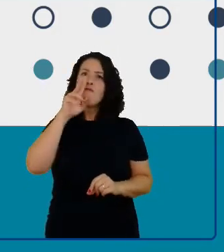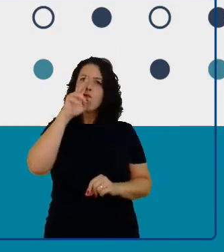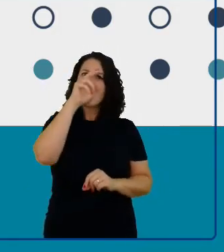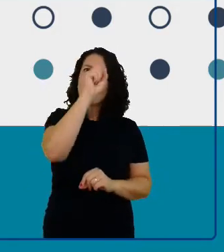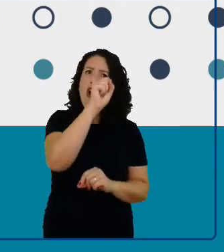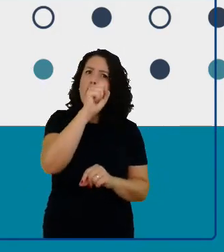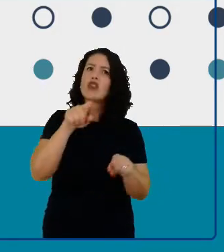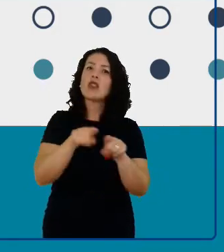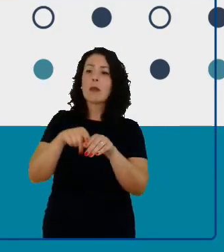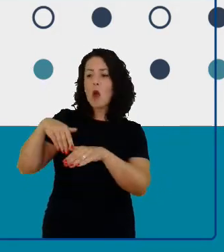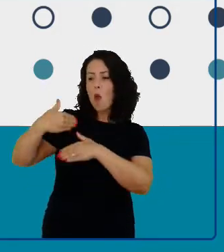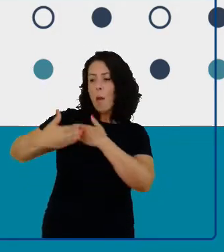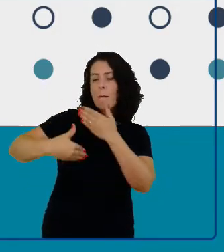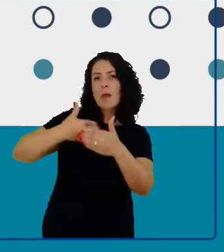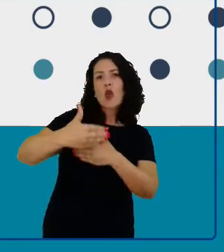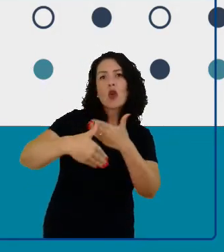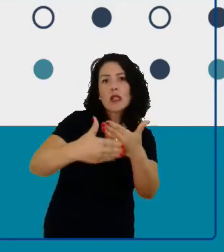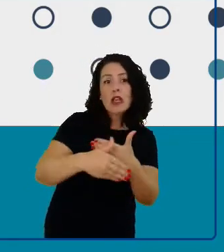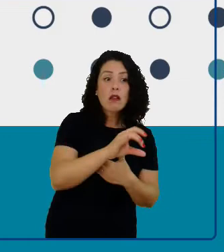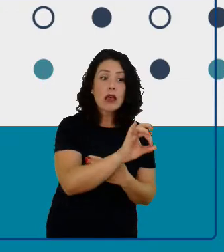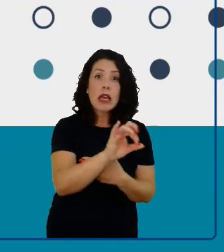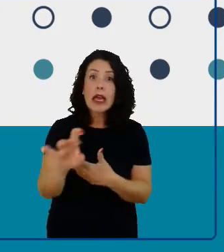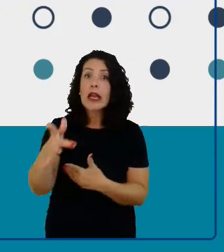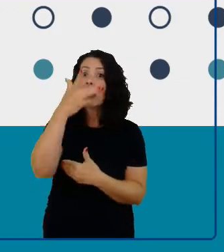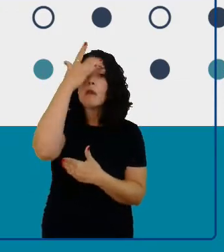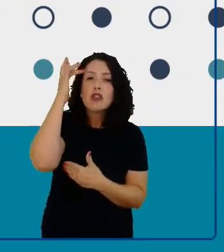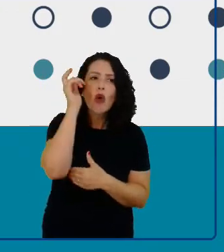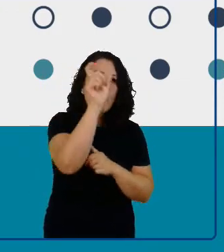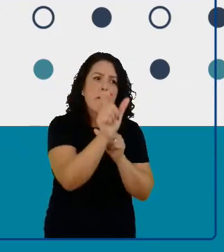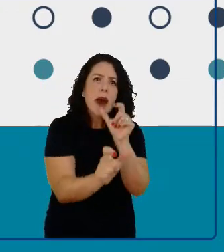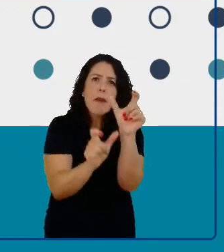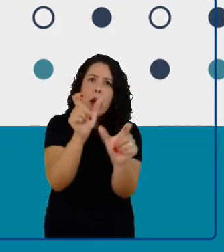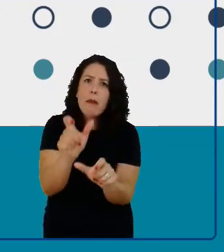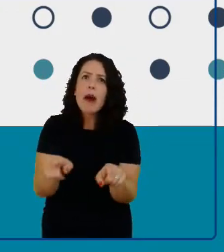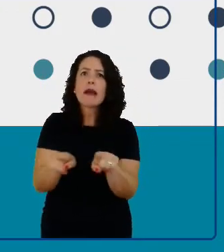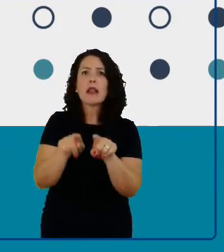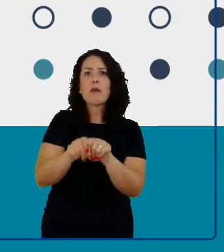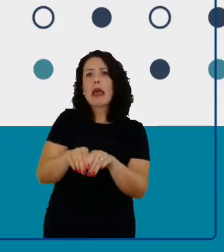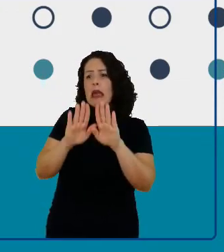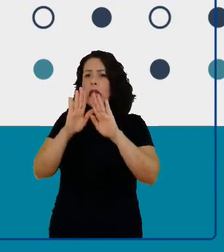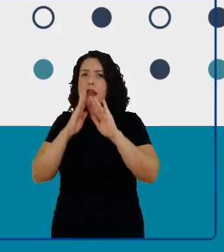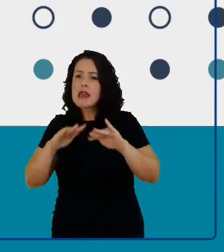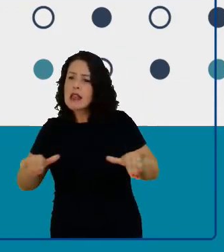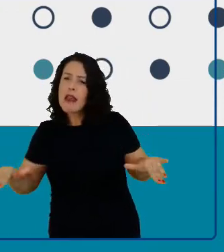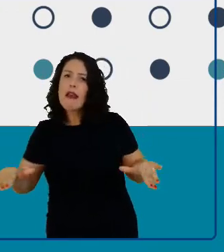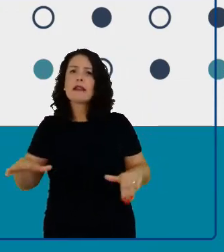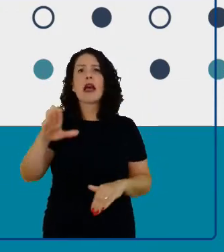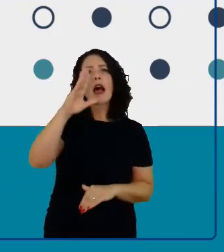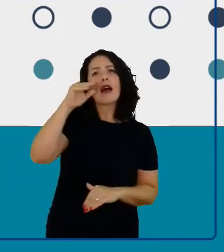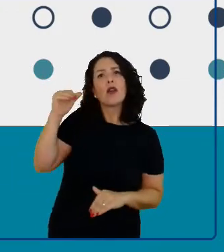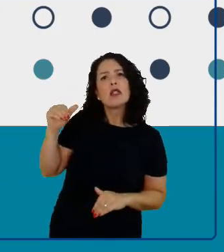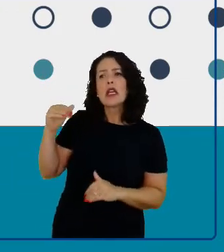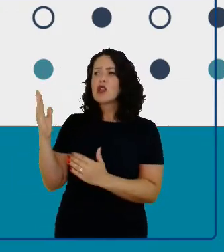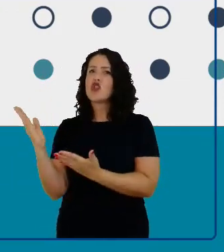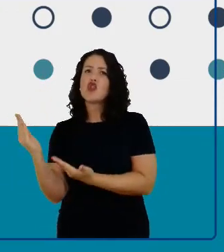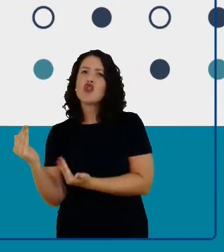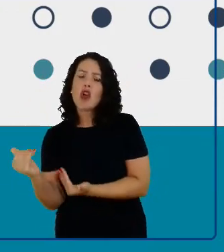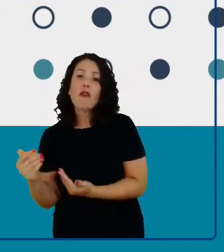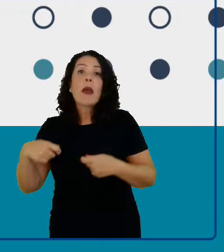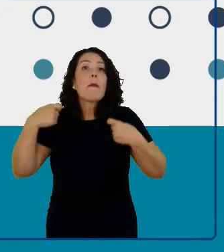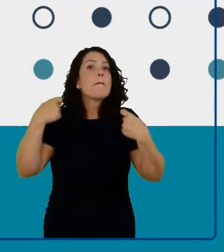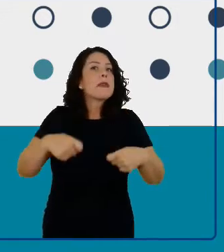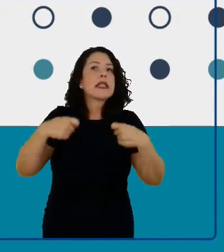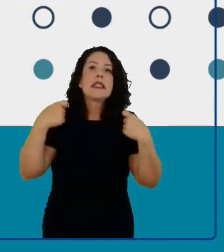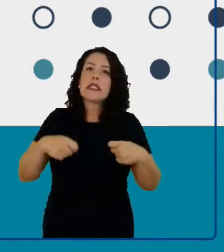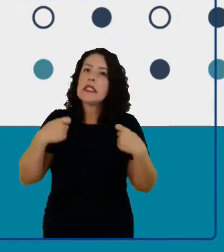que os indivíduos, as pessoas, que as crianças, que os adolescentes, que os jovens precisam passar